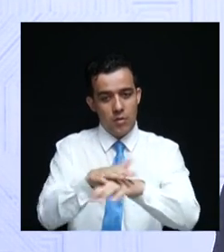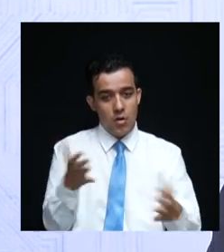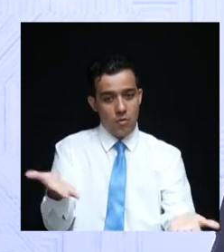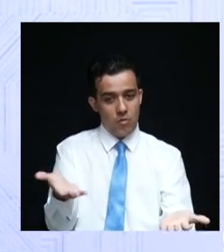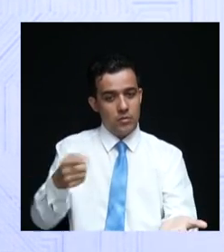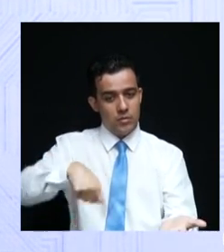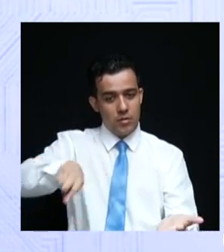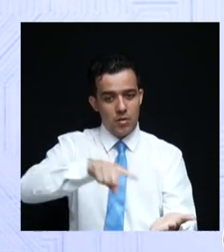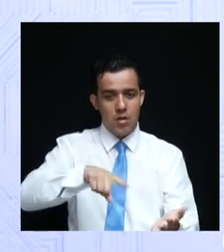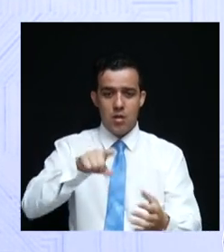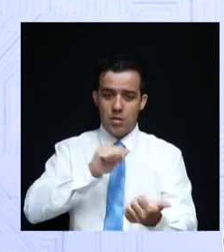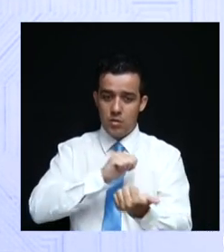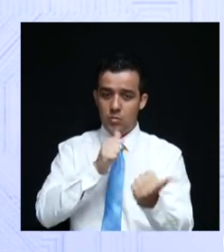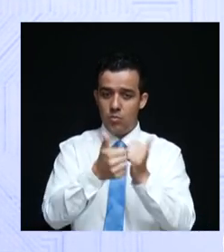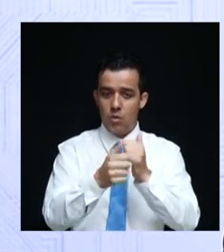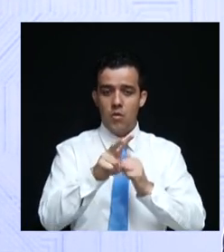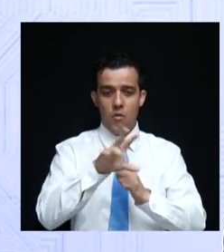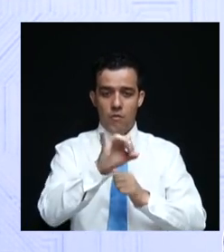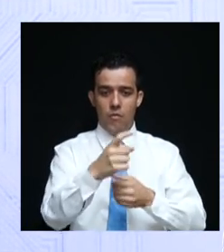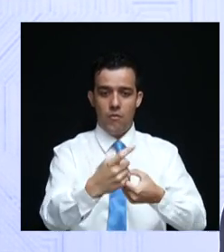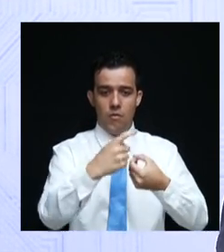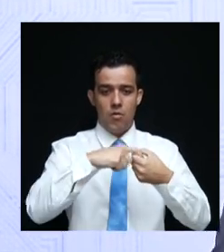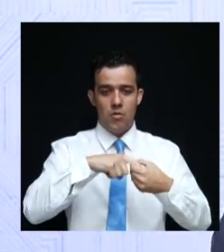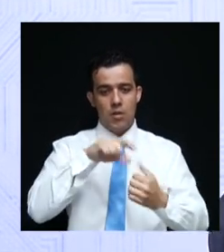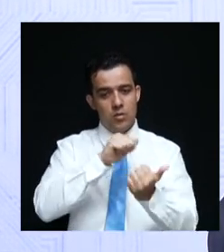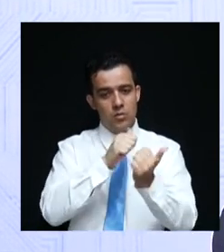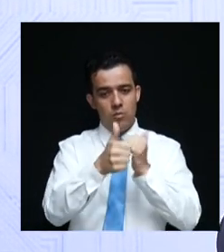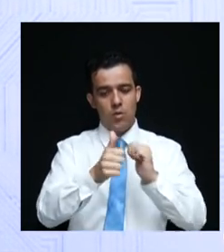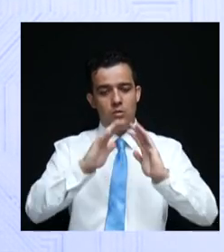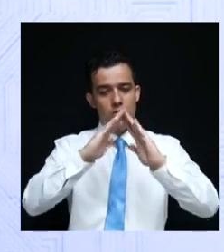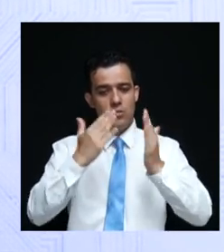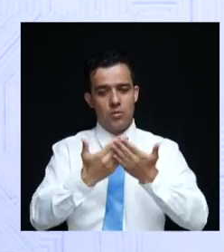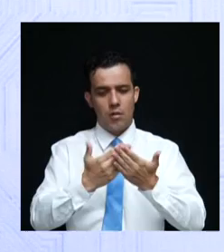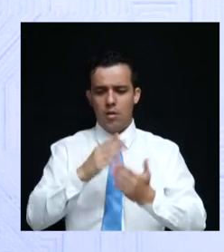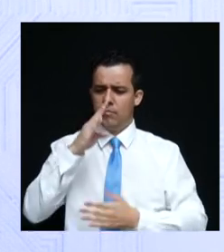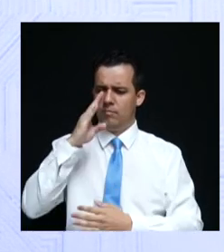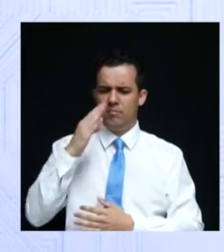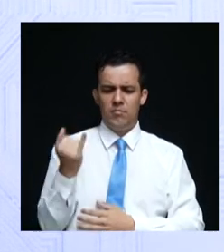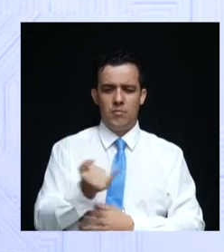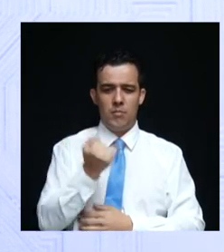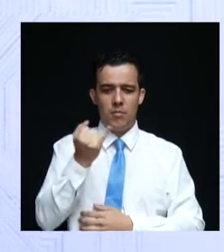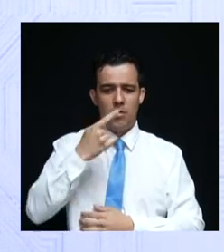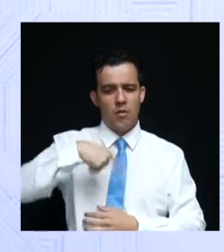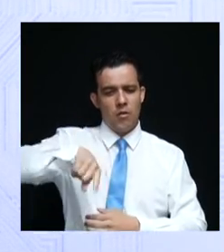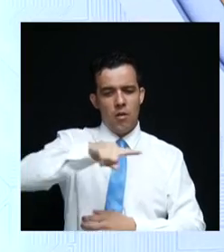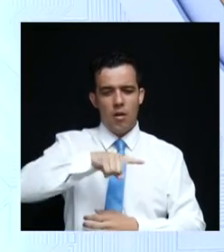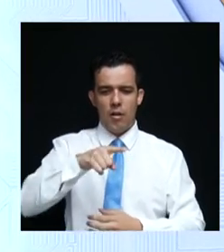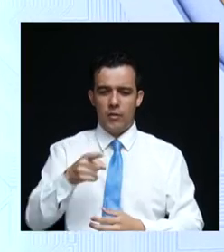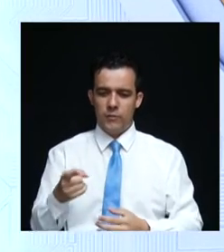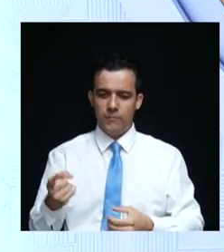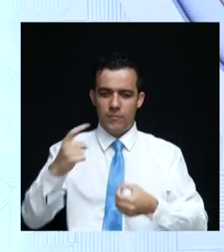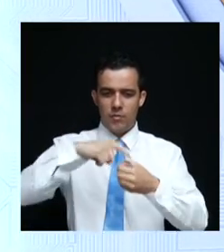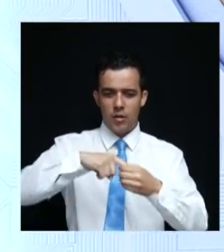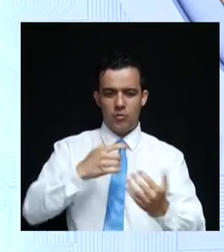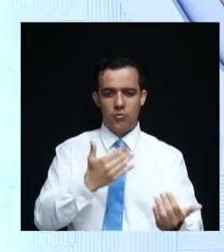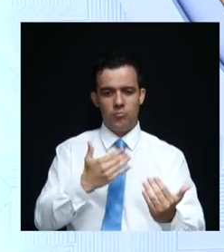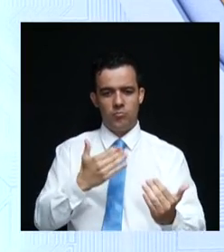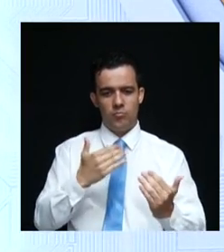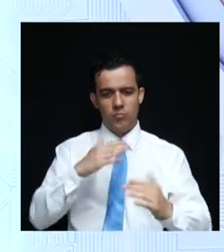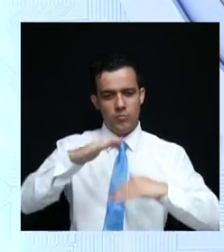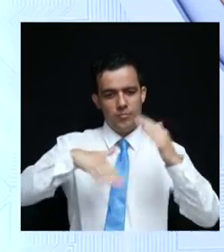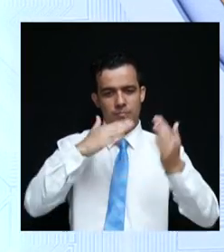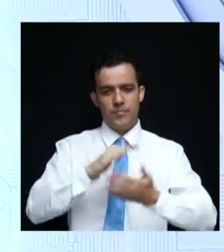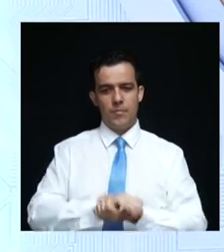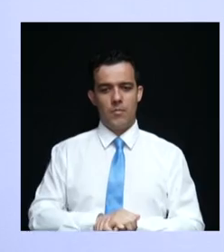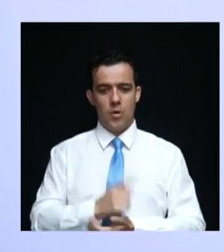esporte, vou voltar o esporte escolar, fundamental para nós recuperarmos nossos jovens. Candidata, um minuto para a réplica.